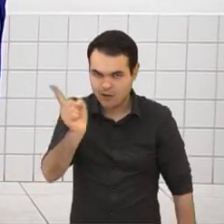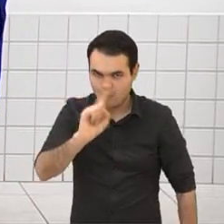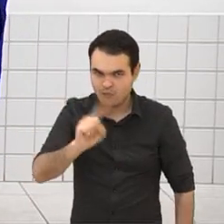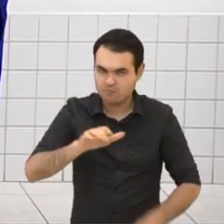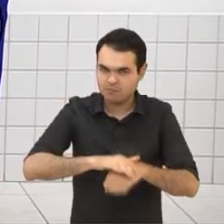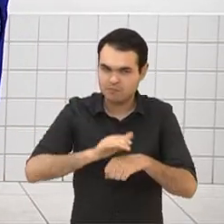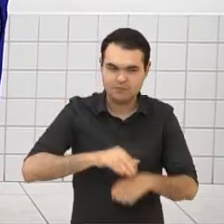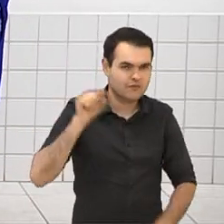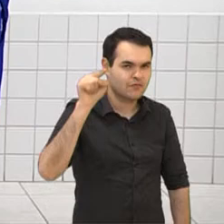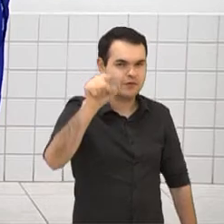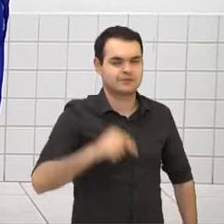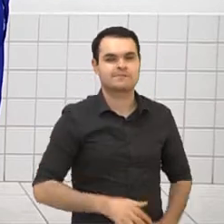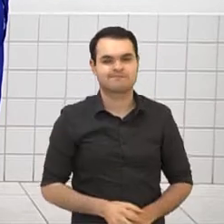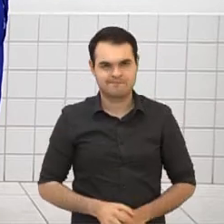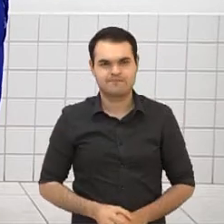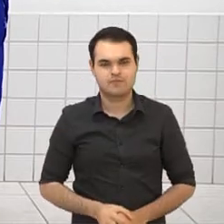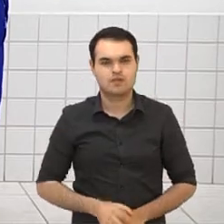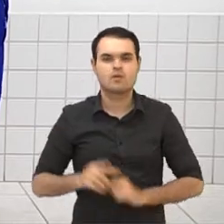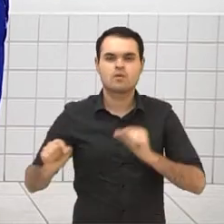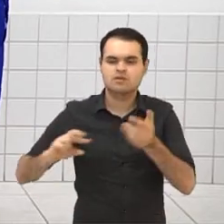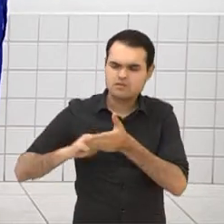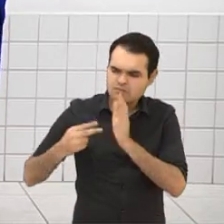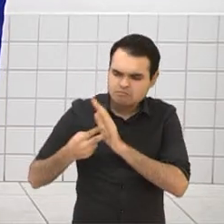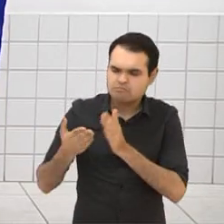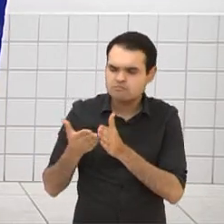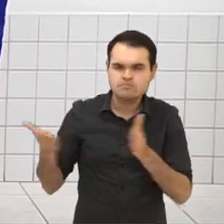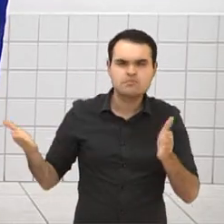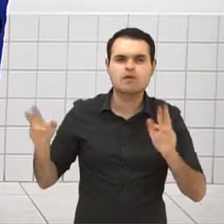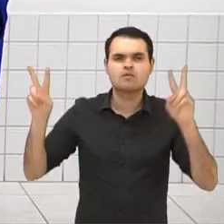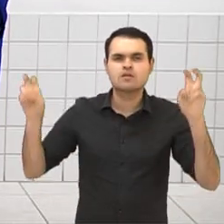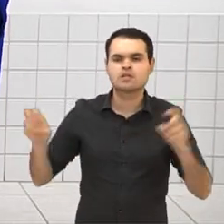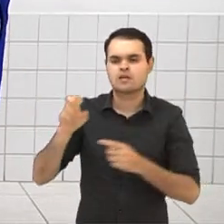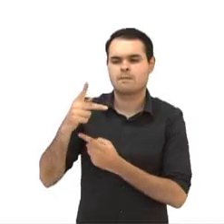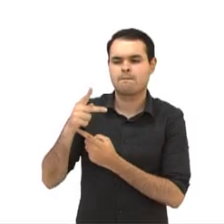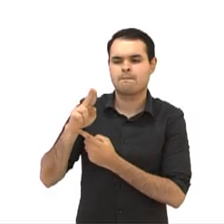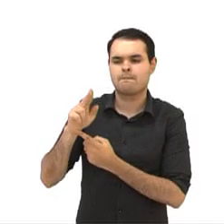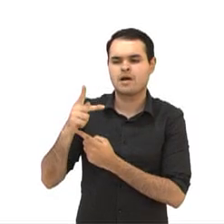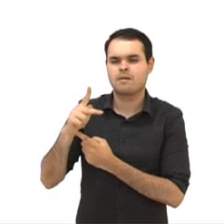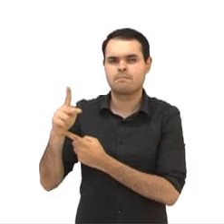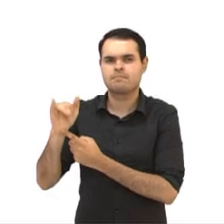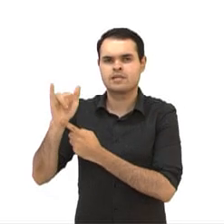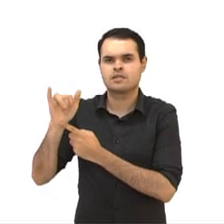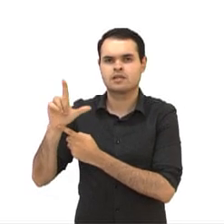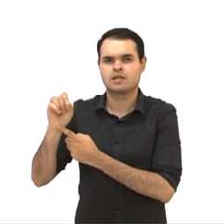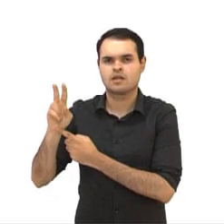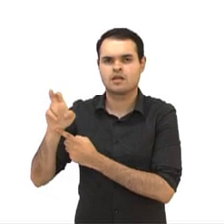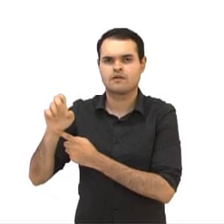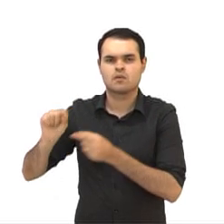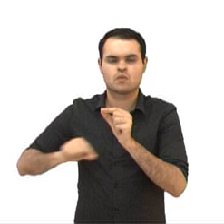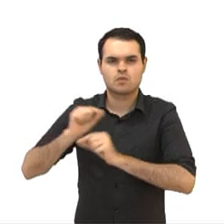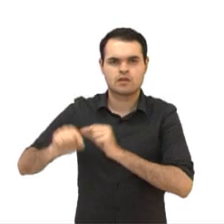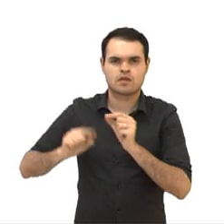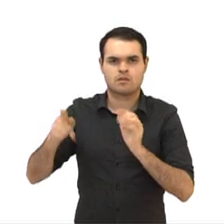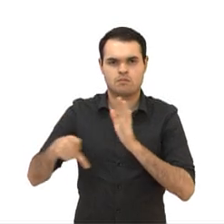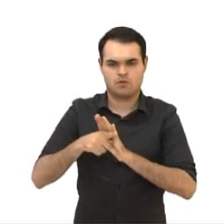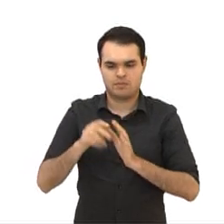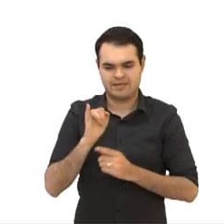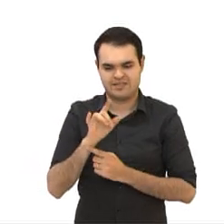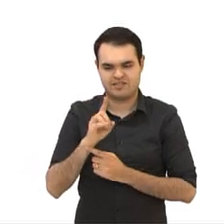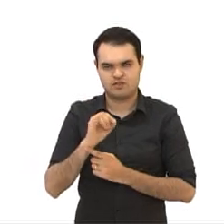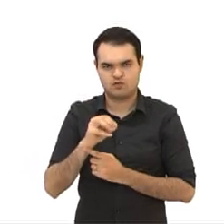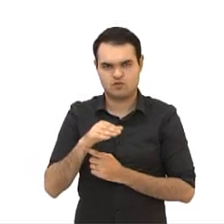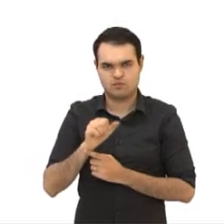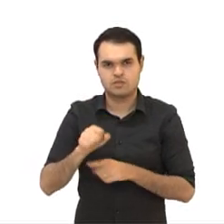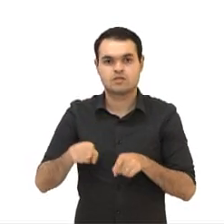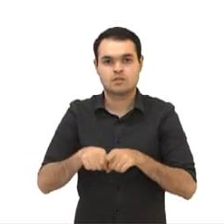vai ficar por conta de vocês já. E o que que vai estar nessa aula aí cujo título é Puppy Love, teacher? Nós vamos trabalhar as idiomas e também vamos